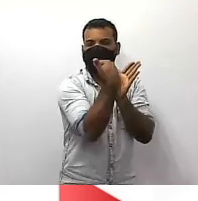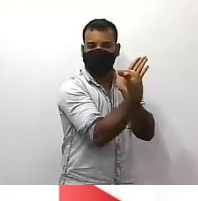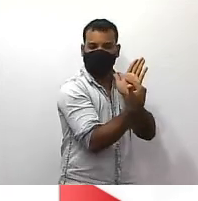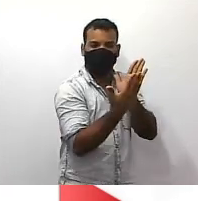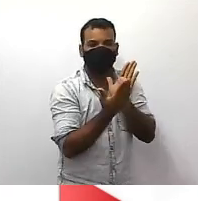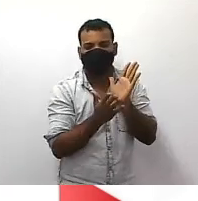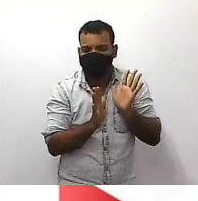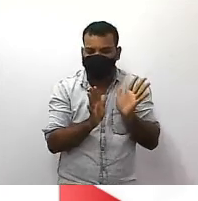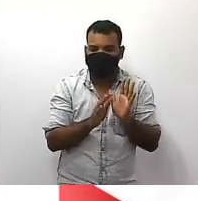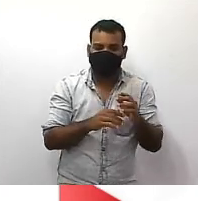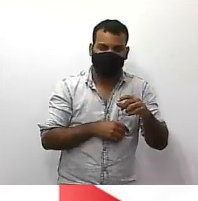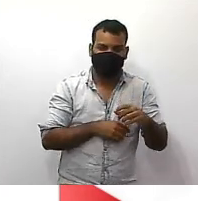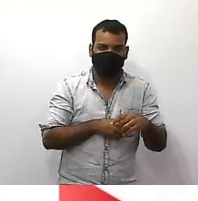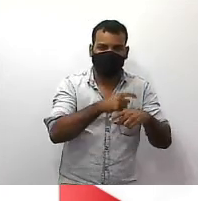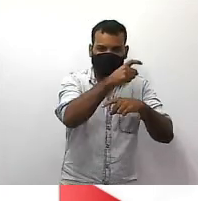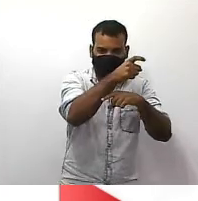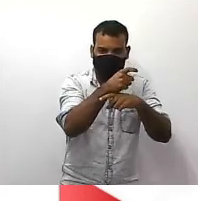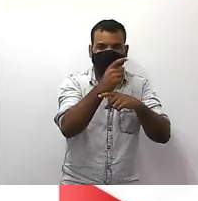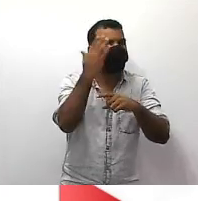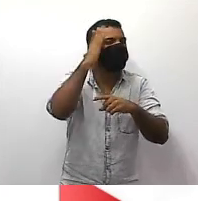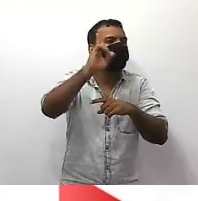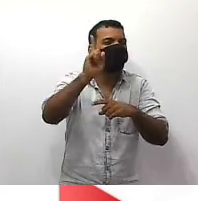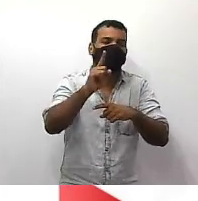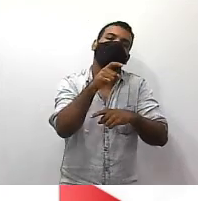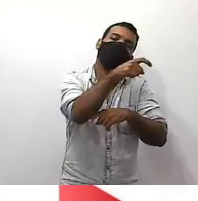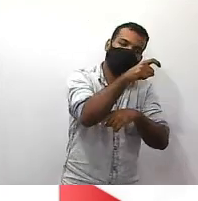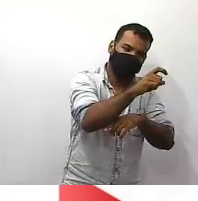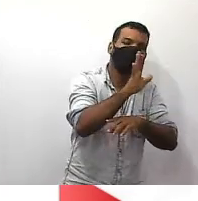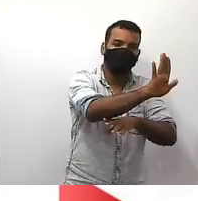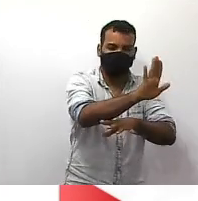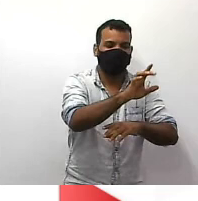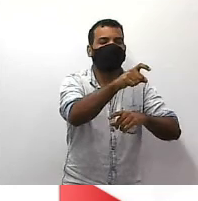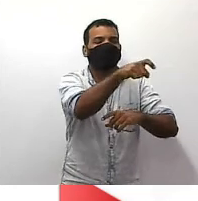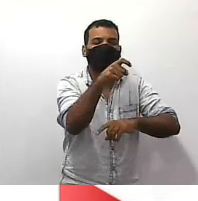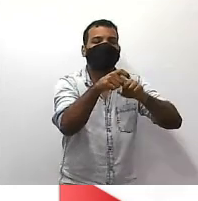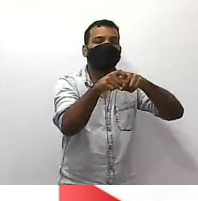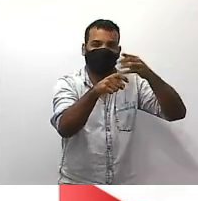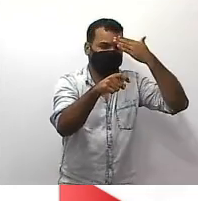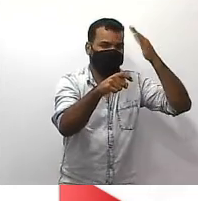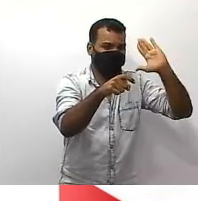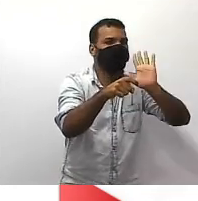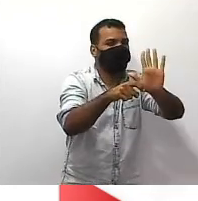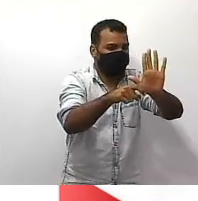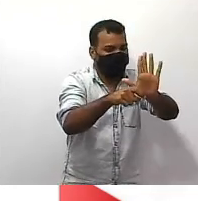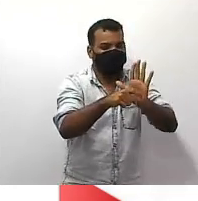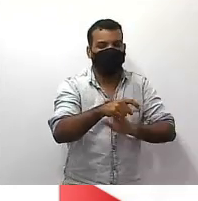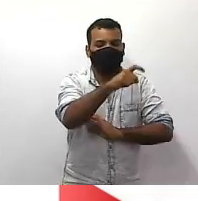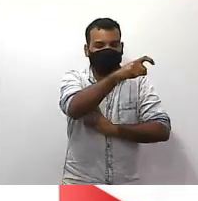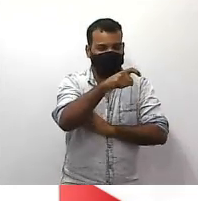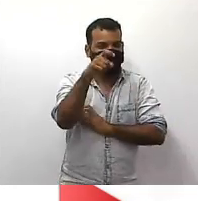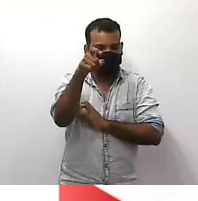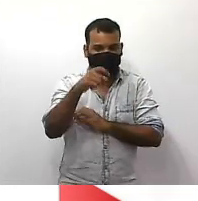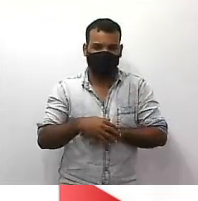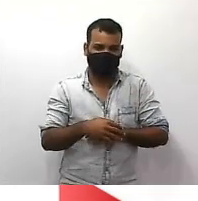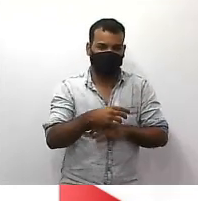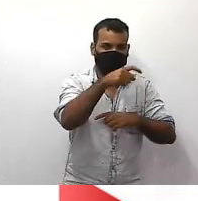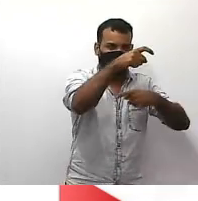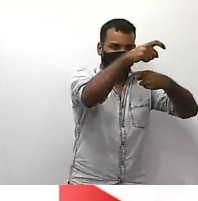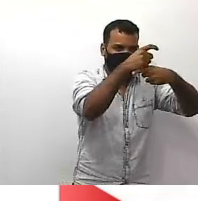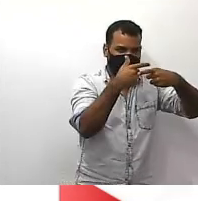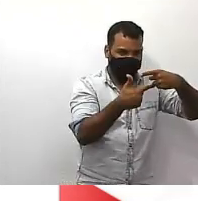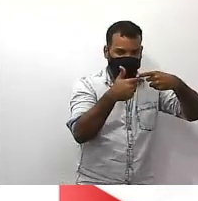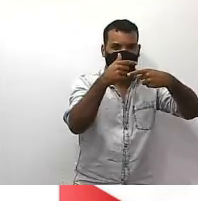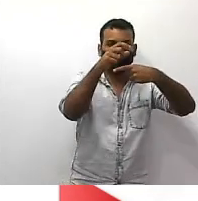então é x sobre 2 eu sei que esse cara foi dividido por 2 então x sobre 2 a soma da metade com a terça